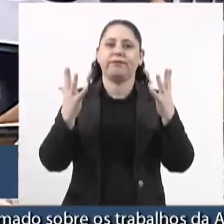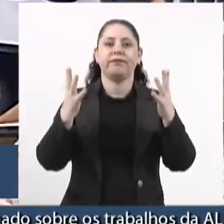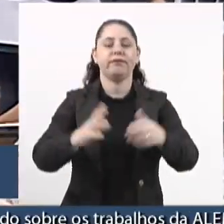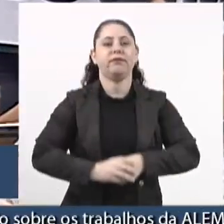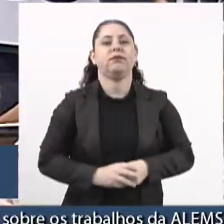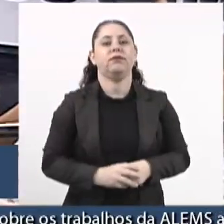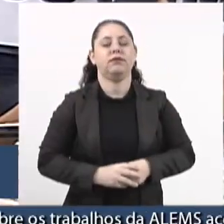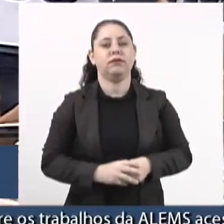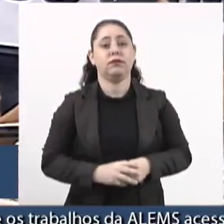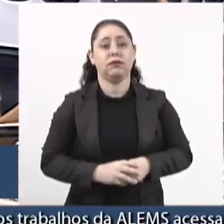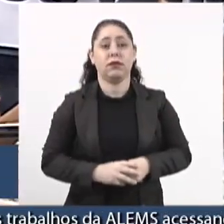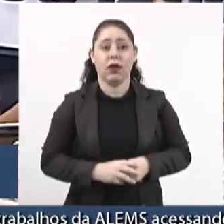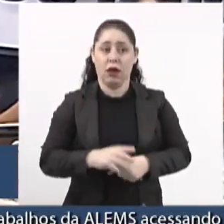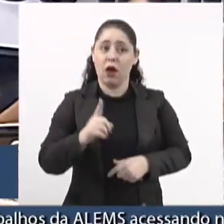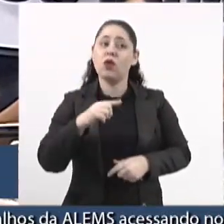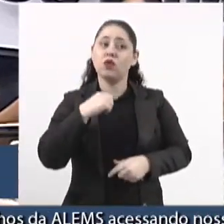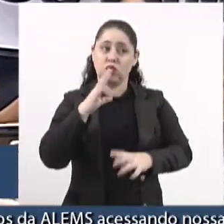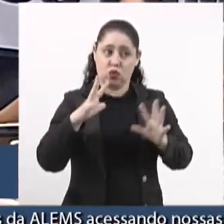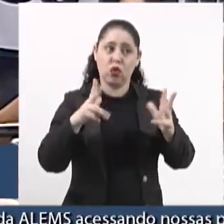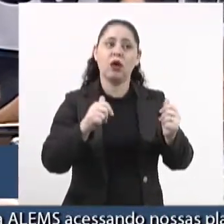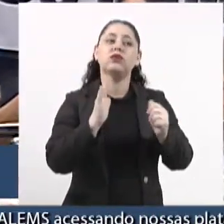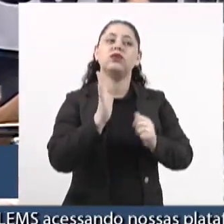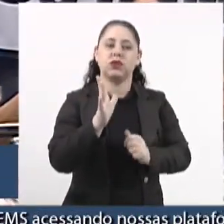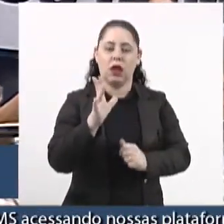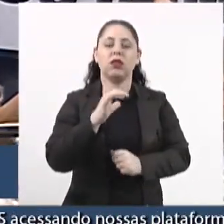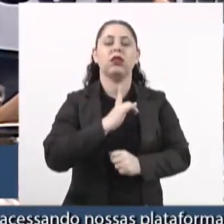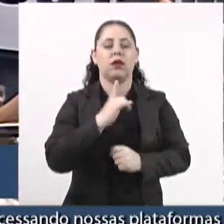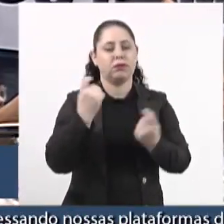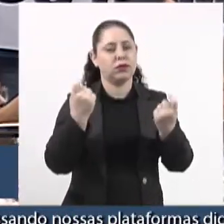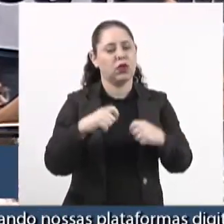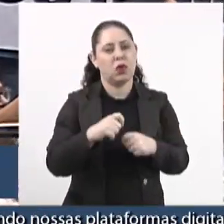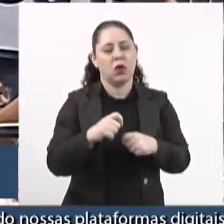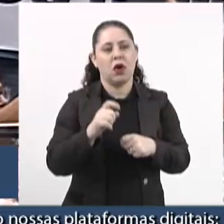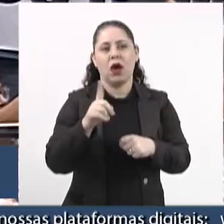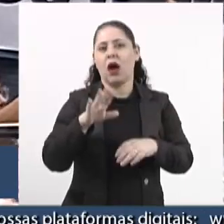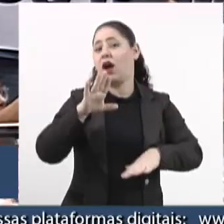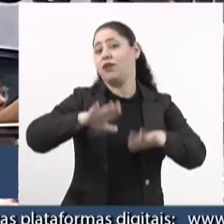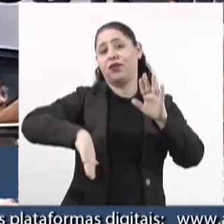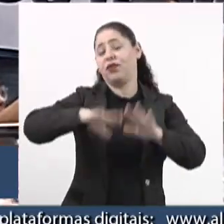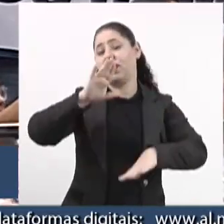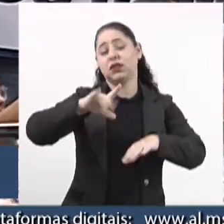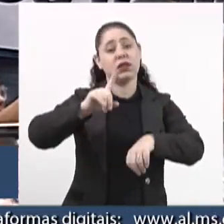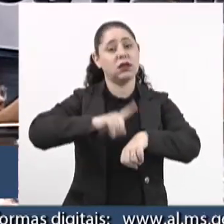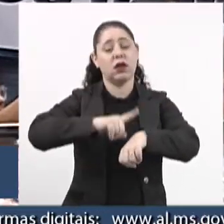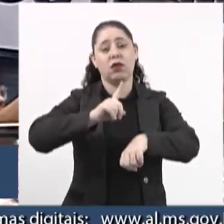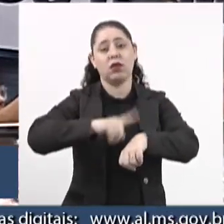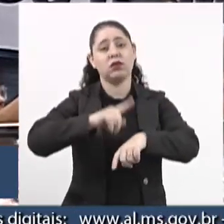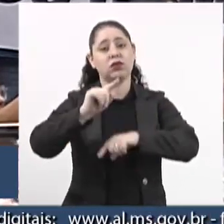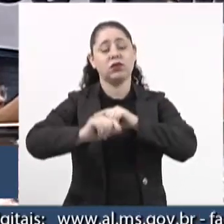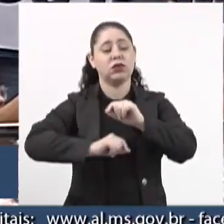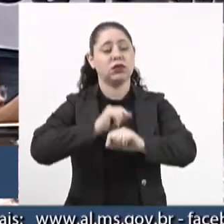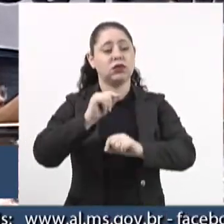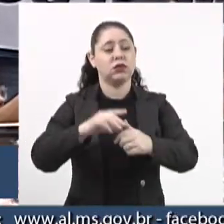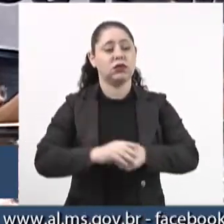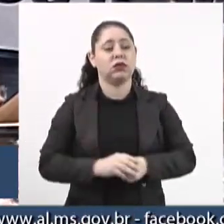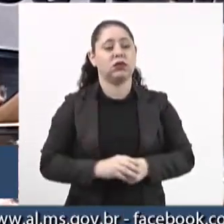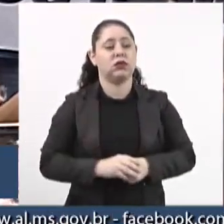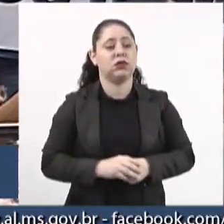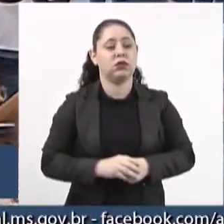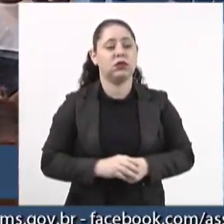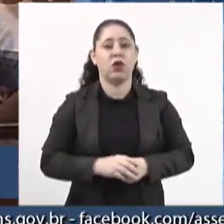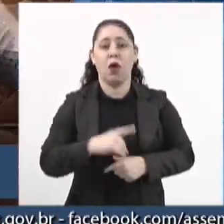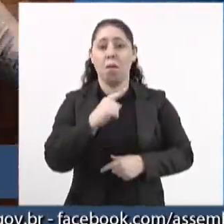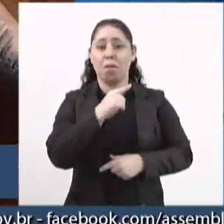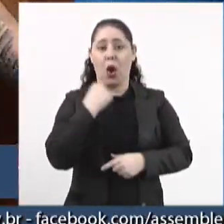Então, alguém passou por essa enfermagem, nem que seja muitas vezes na hora do seu